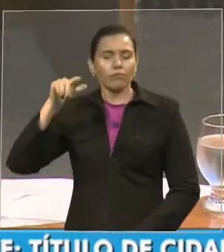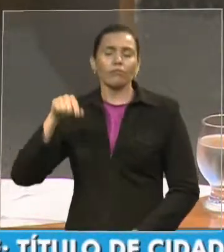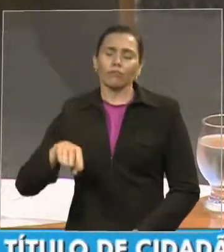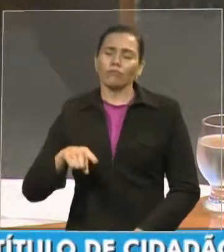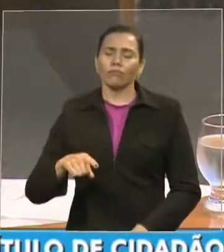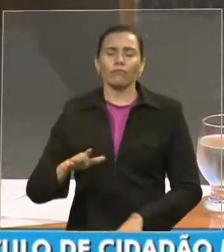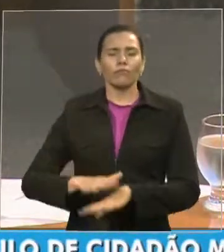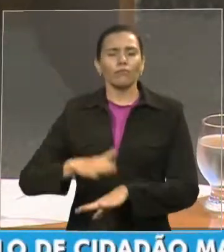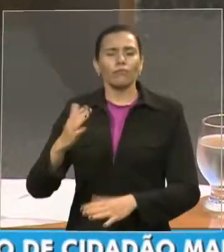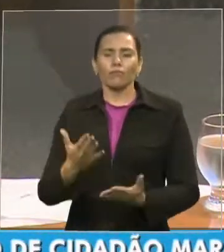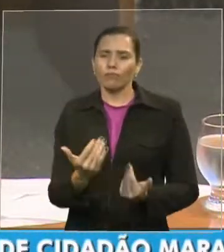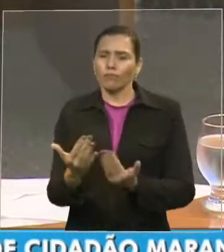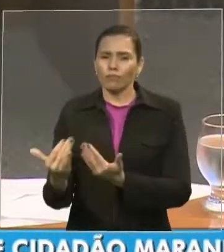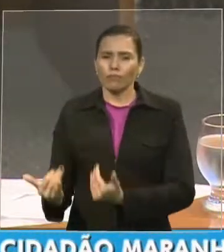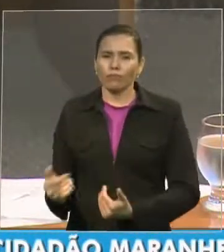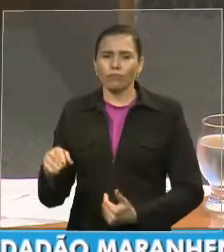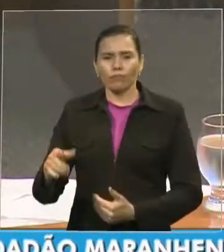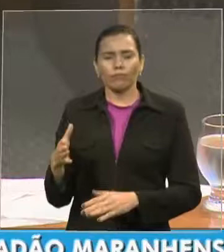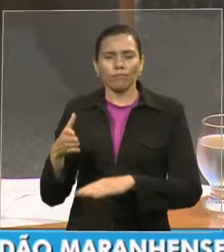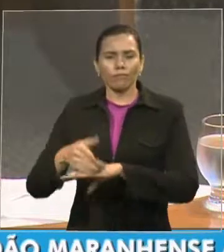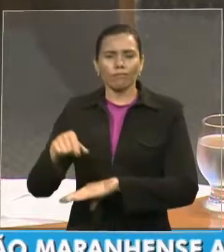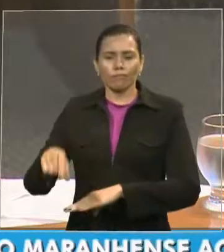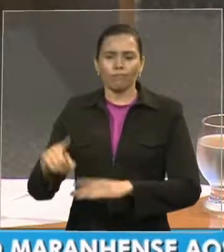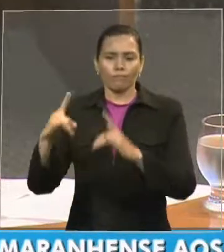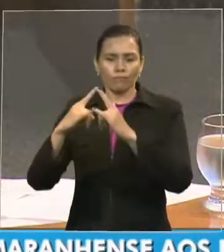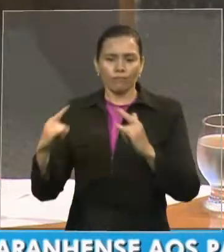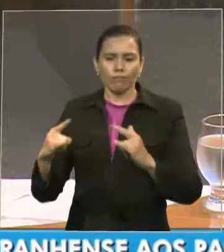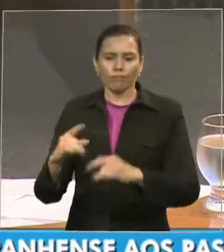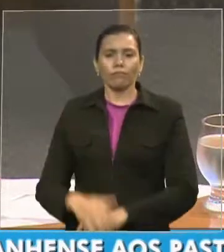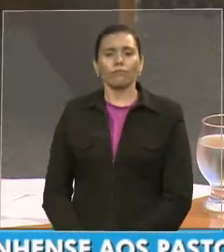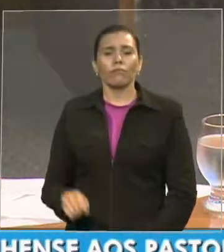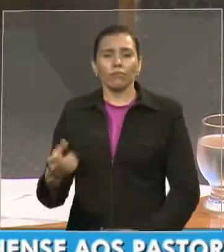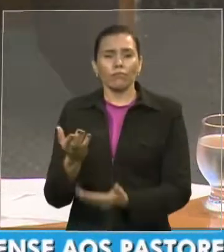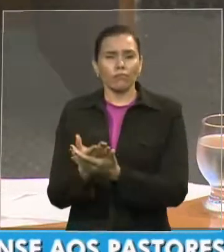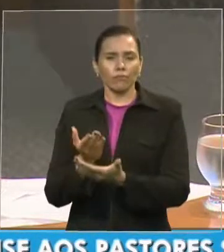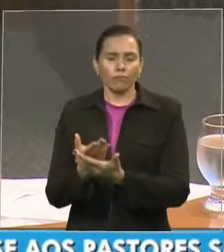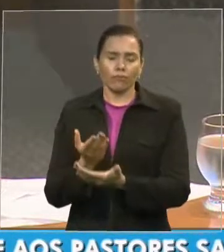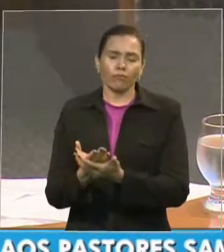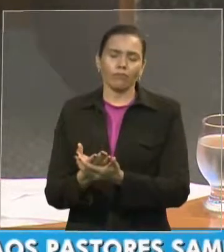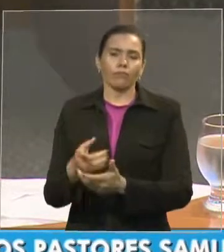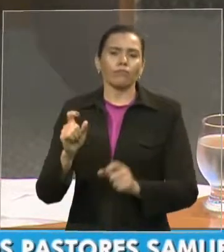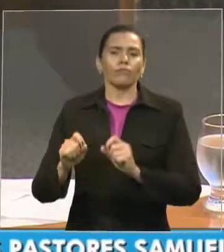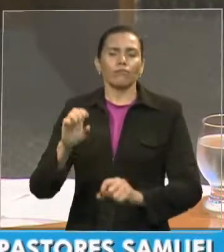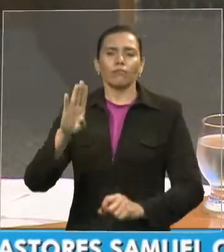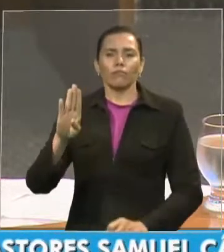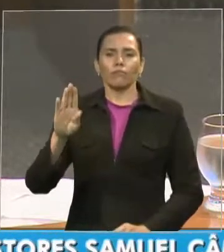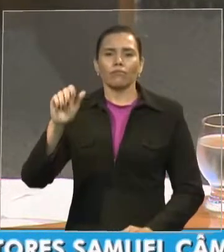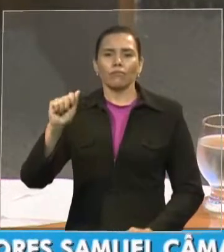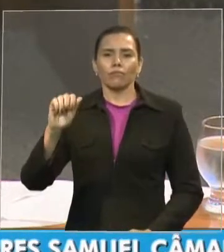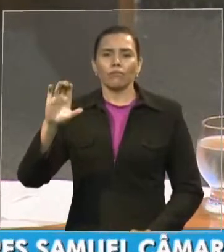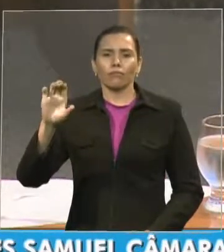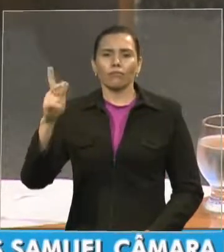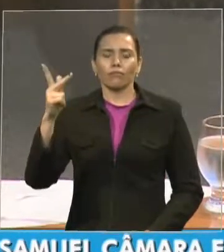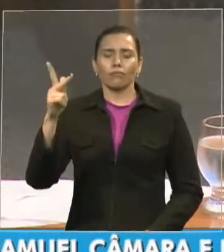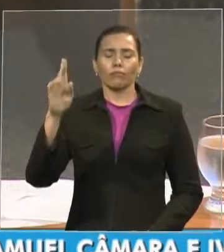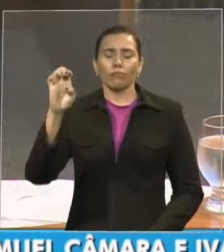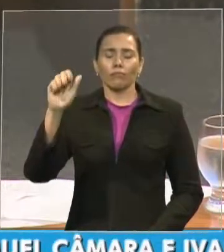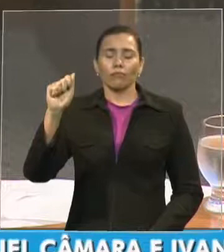onde cursou bacharel em teologia. E concluiu, em 1976,